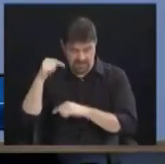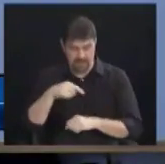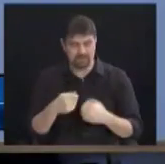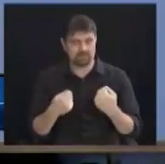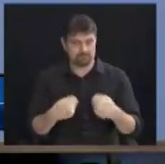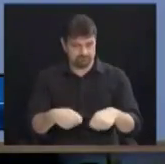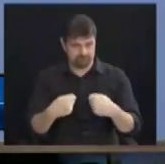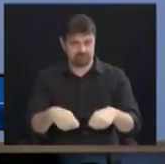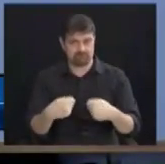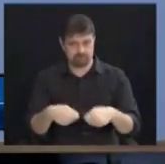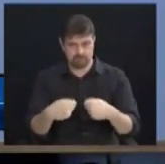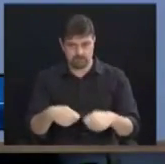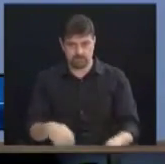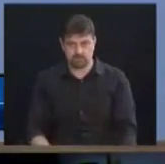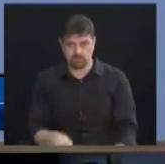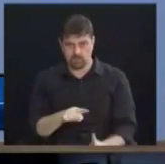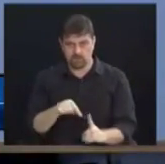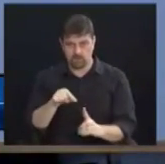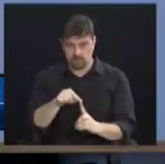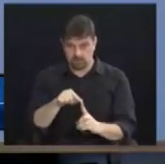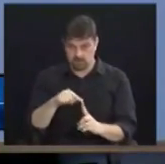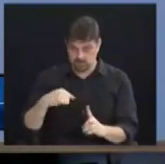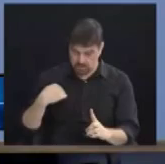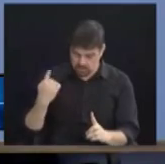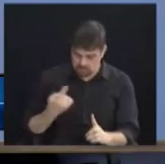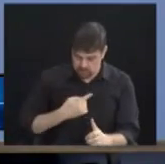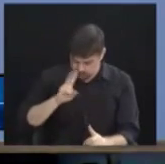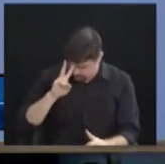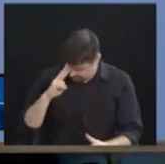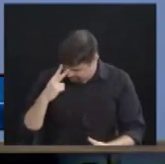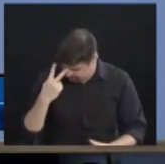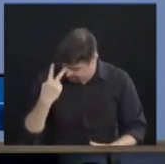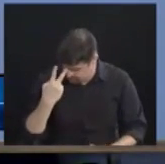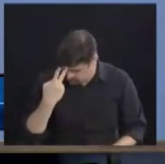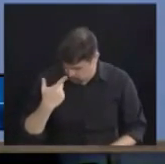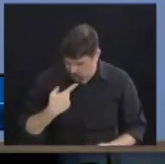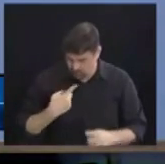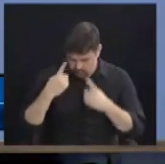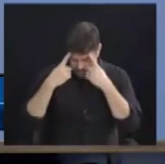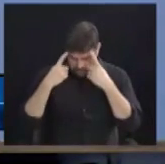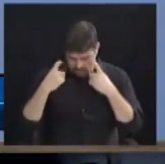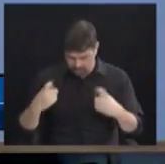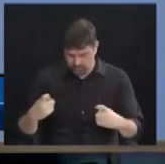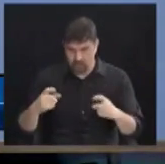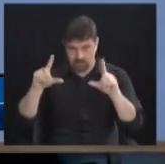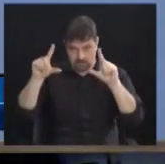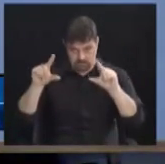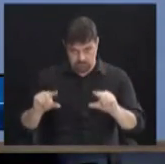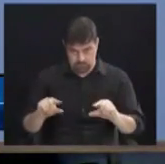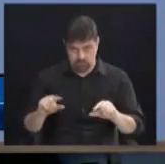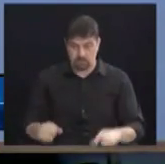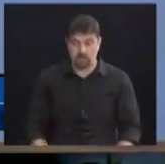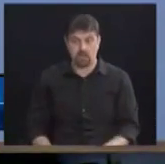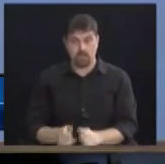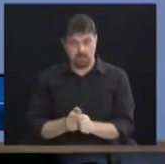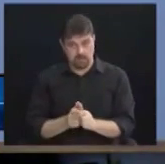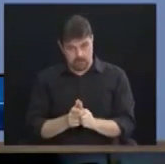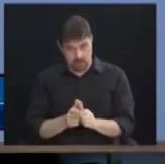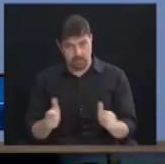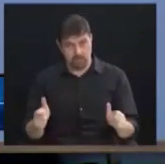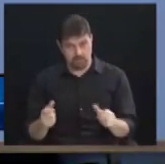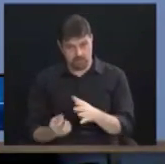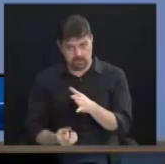necessário para que a gente mude essa situação de violência, que na sua grande maioria